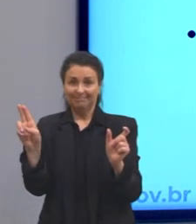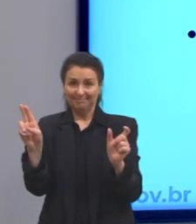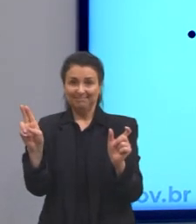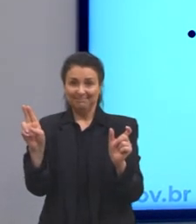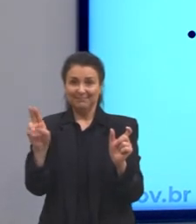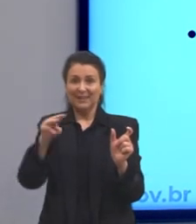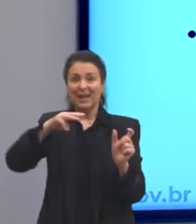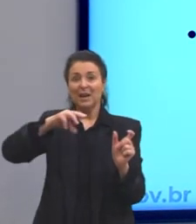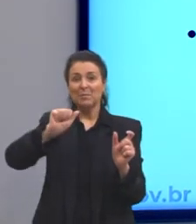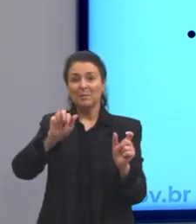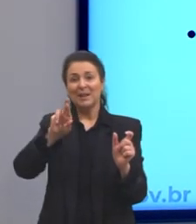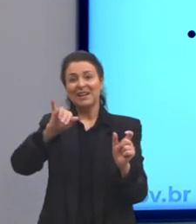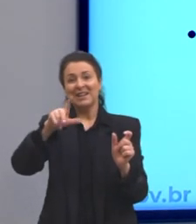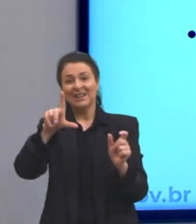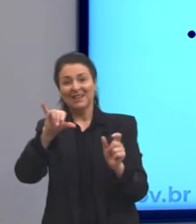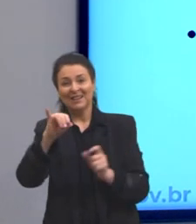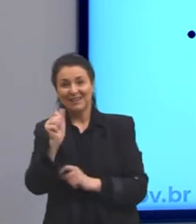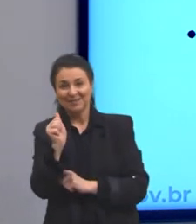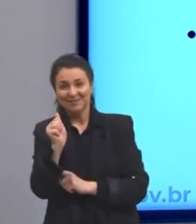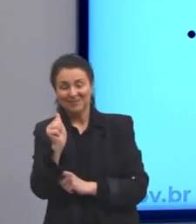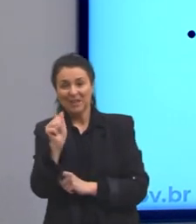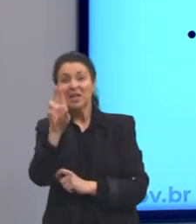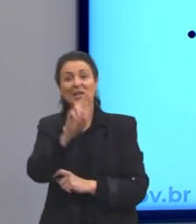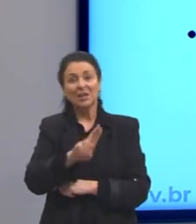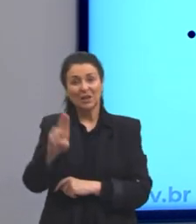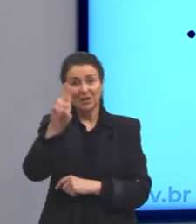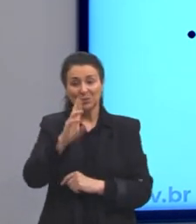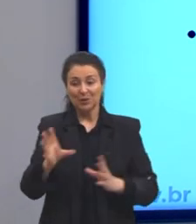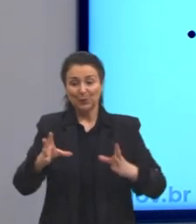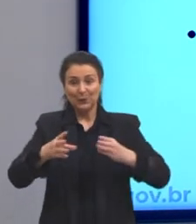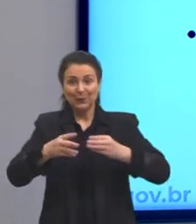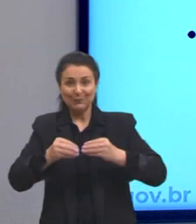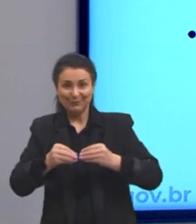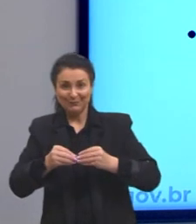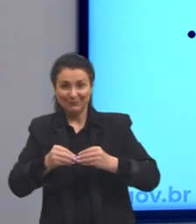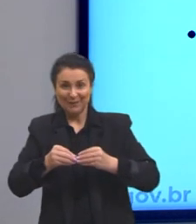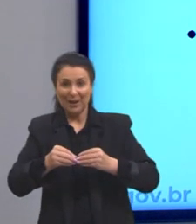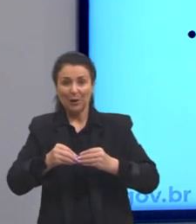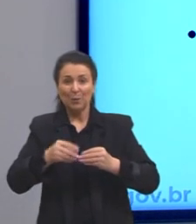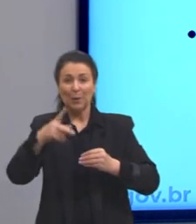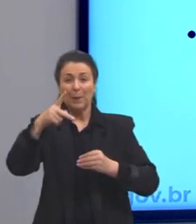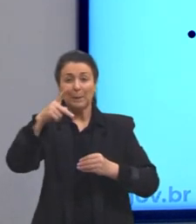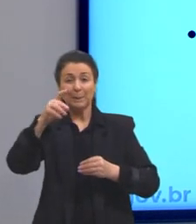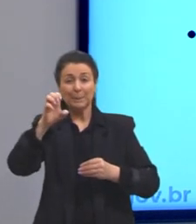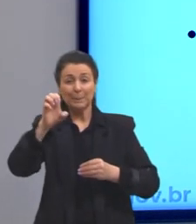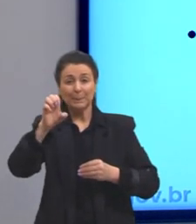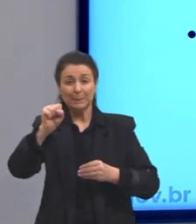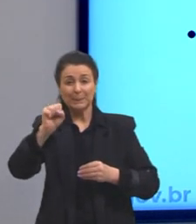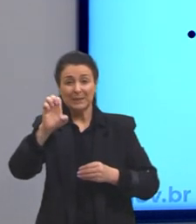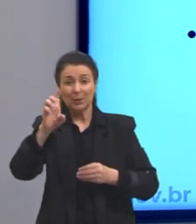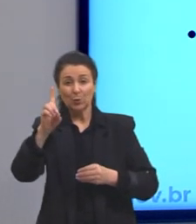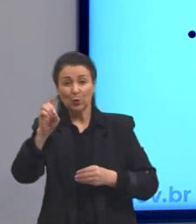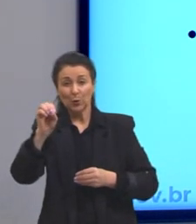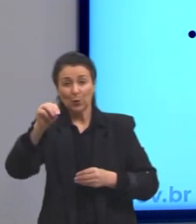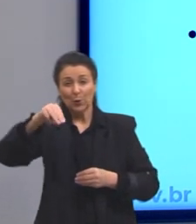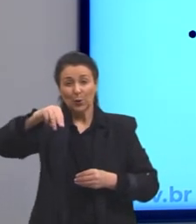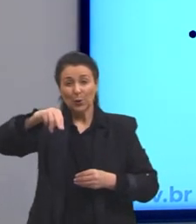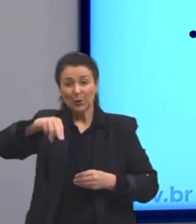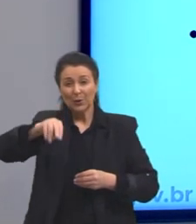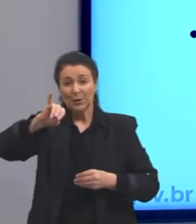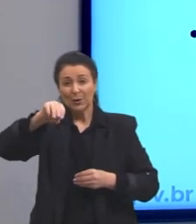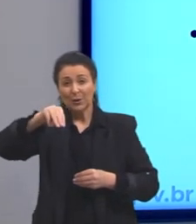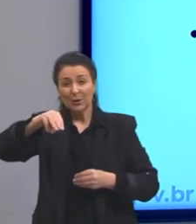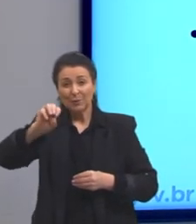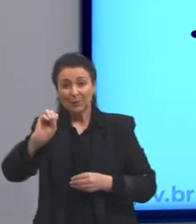Marília para essa musa. Ele utiliza também um pseudônimo para chamar a sua amada. E ele escreve um